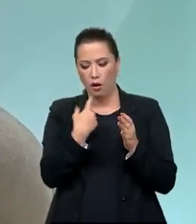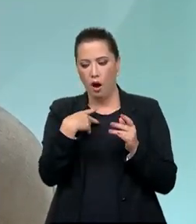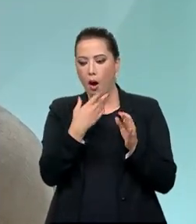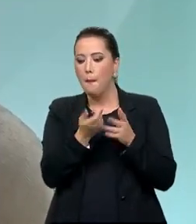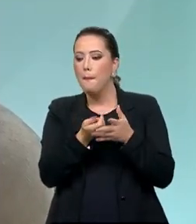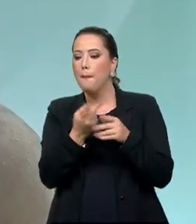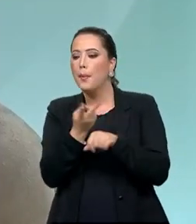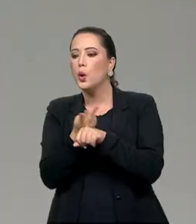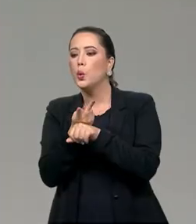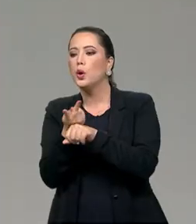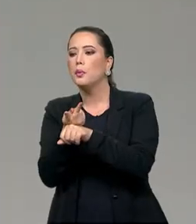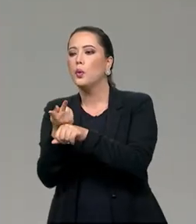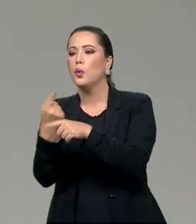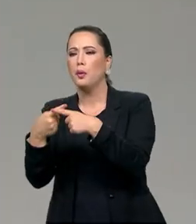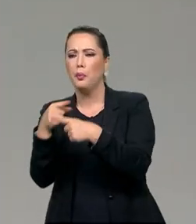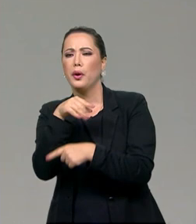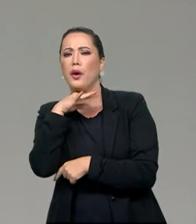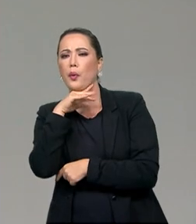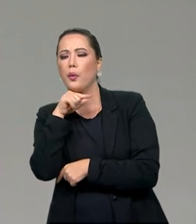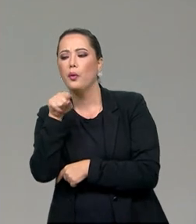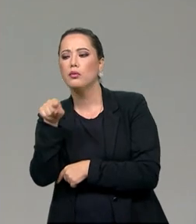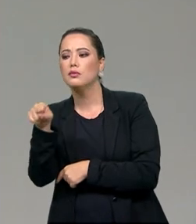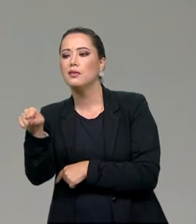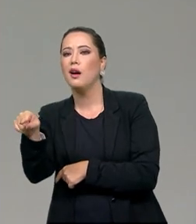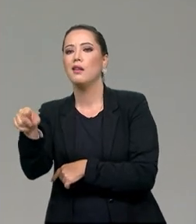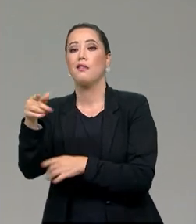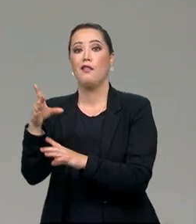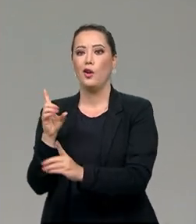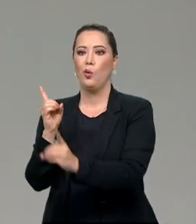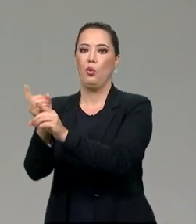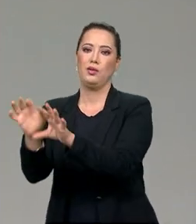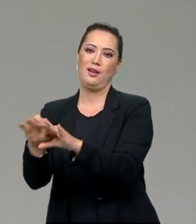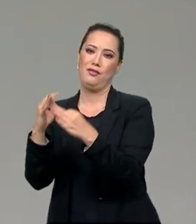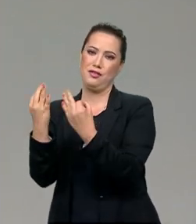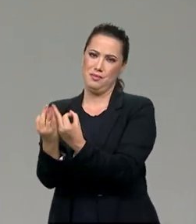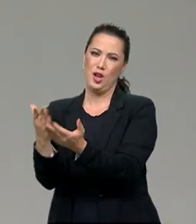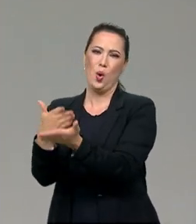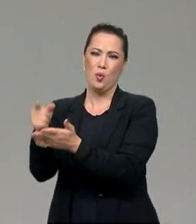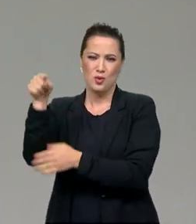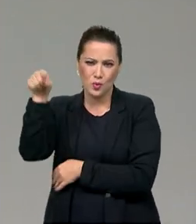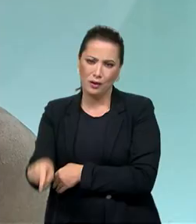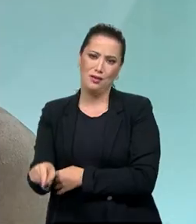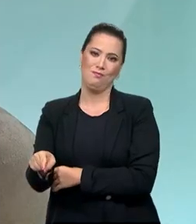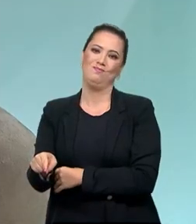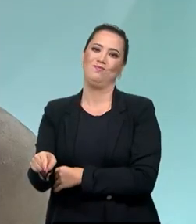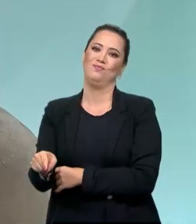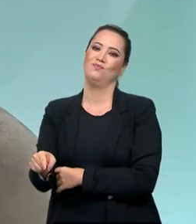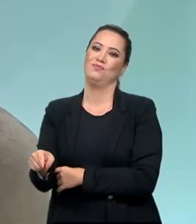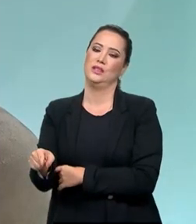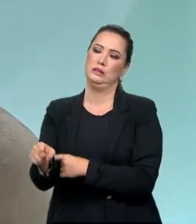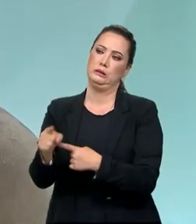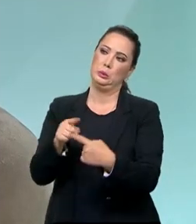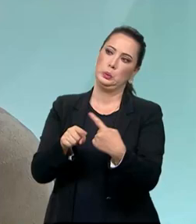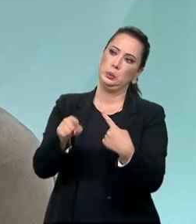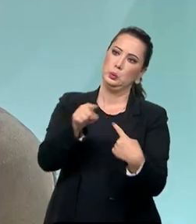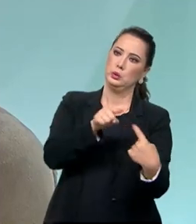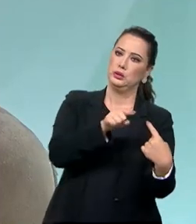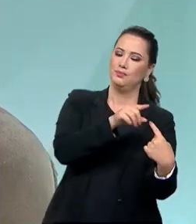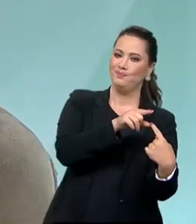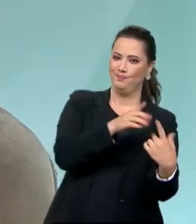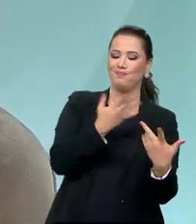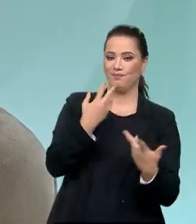começou a sua amargura na família. E nós queremos transformar isso. Hoje, gente apaga incêndio